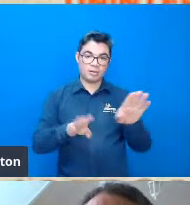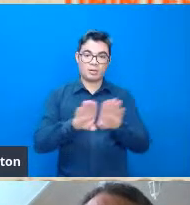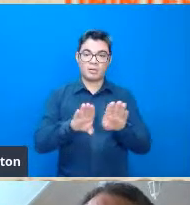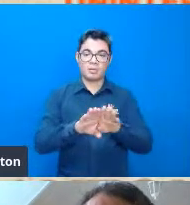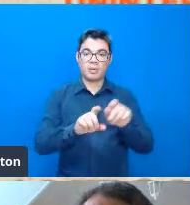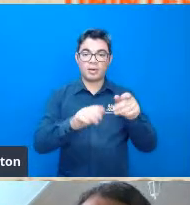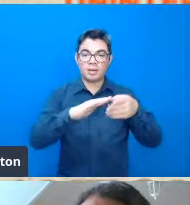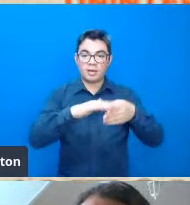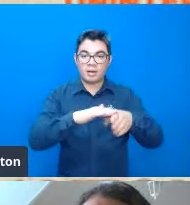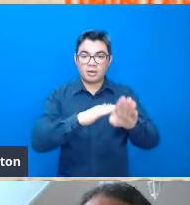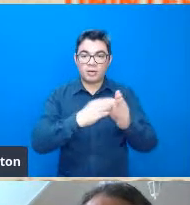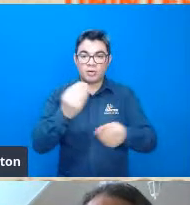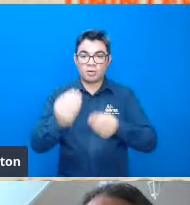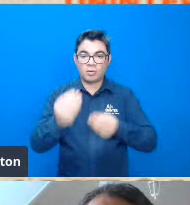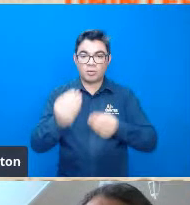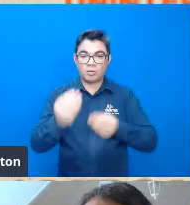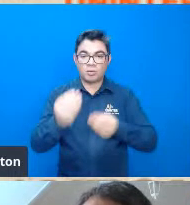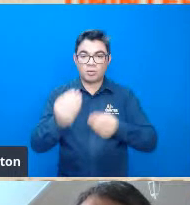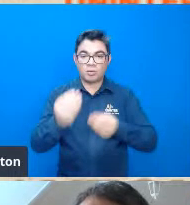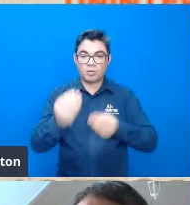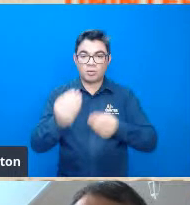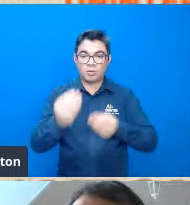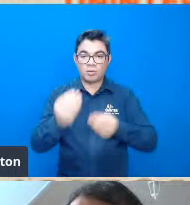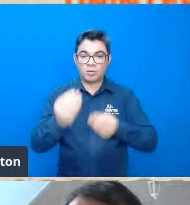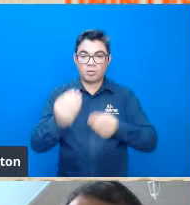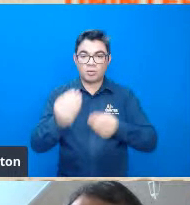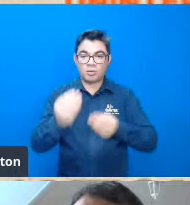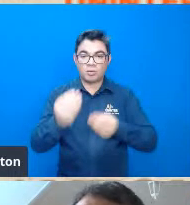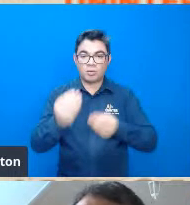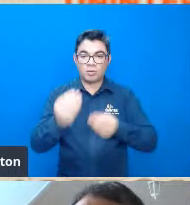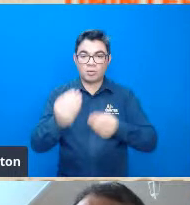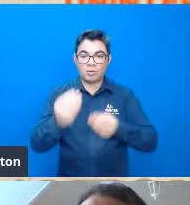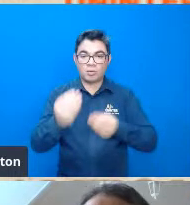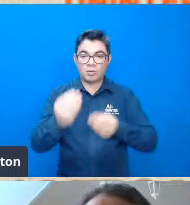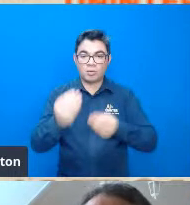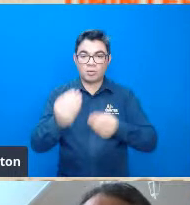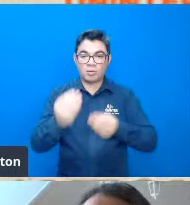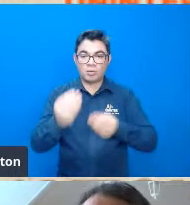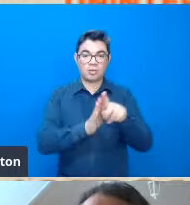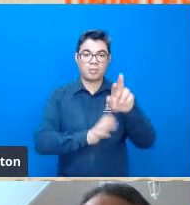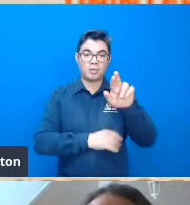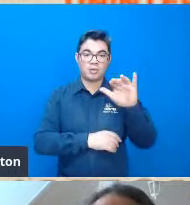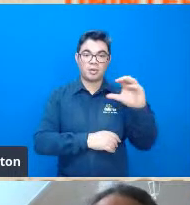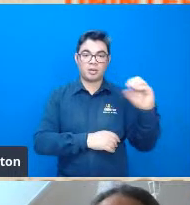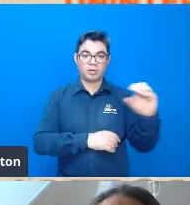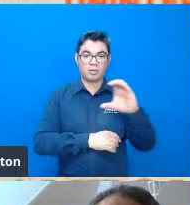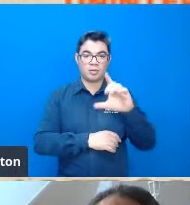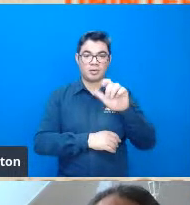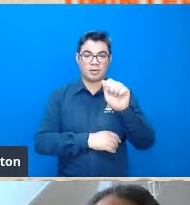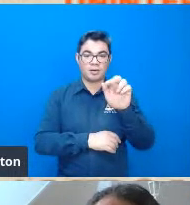ingressou como professor adjunto na chamada do Nesp de Rio Claro por concurso e em 79